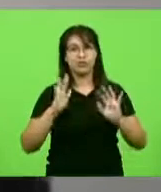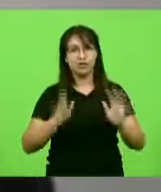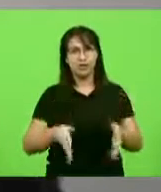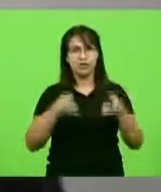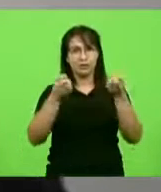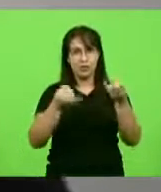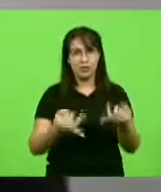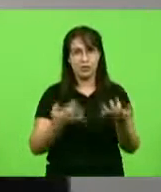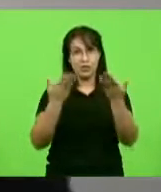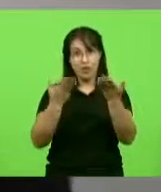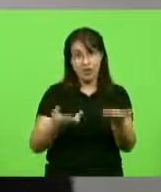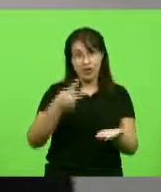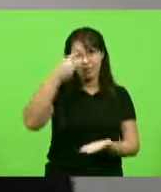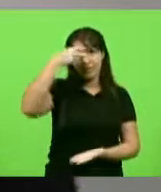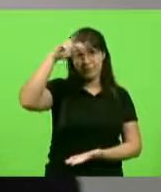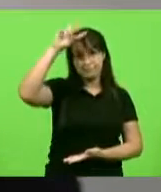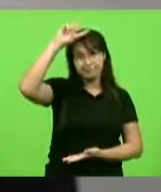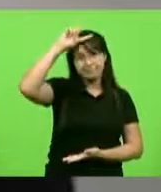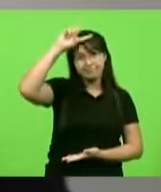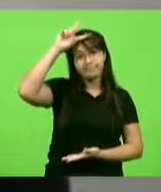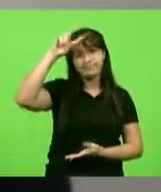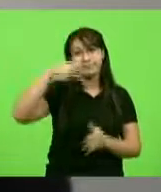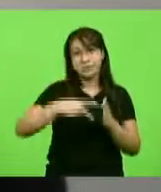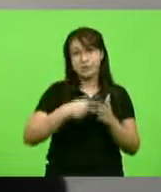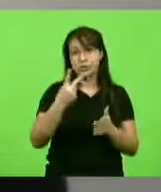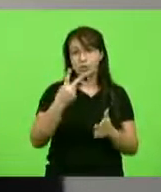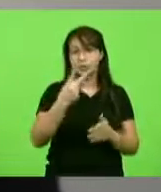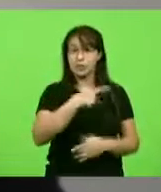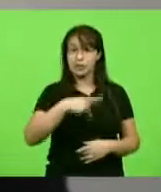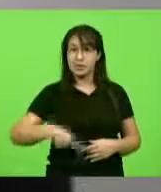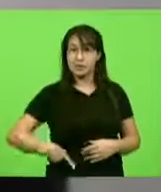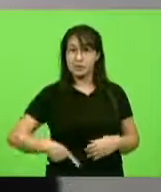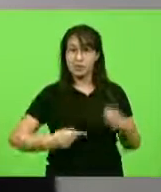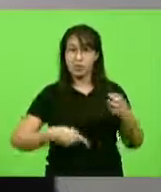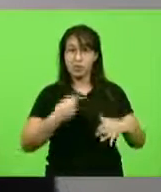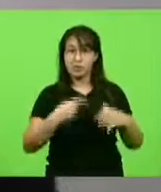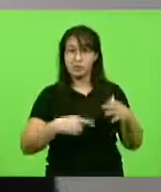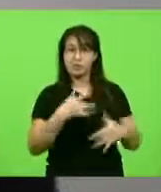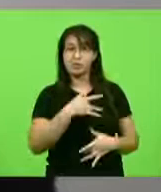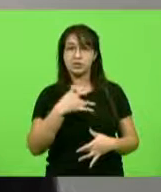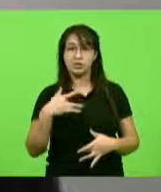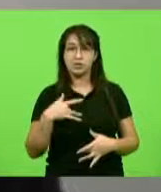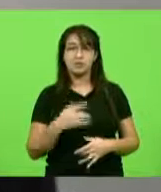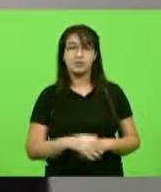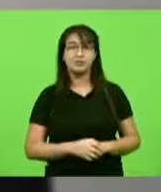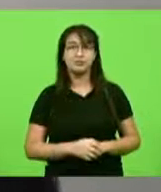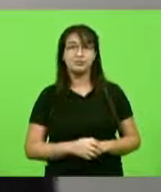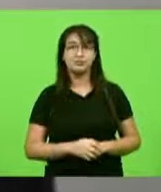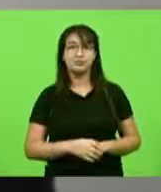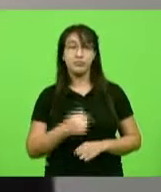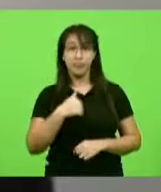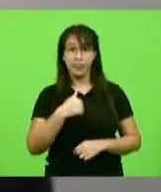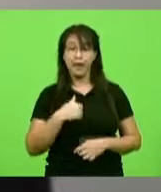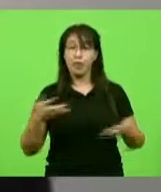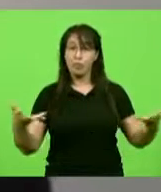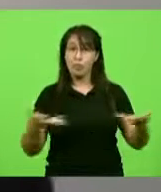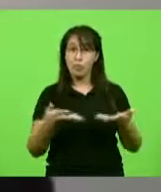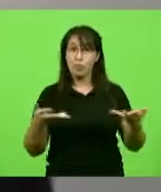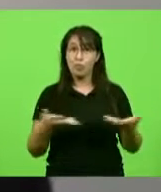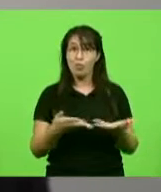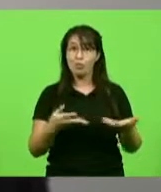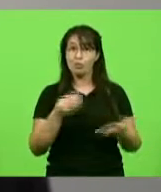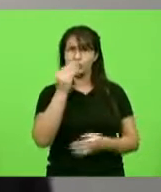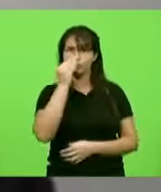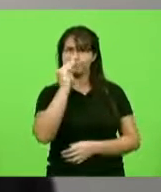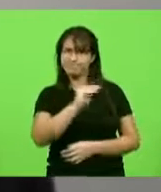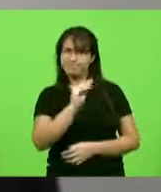Preso, nosso vice-presidente da Comissão de Saúde, também eu não poderia deixar de, nesse dia, como defensor da